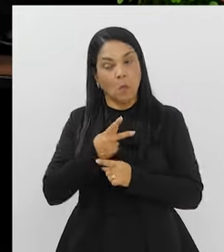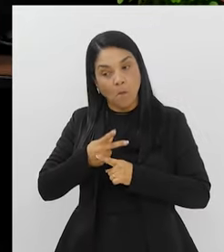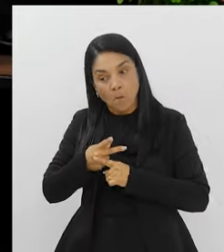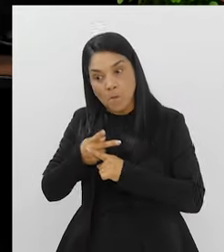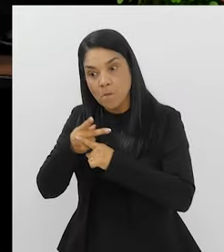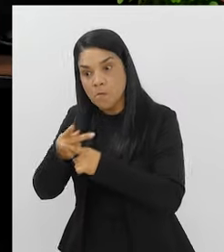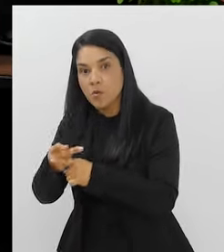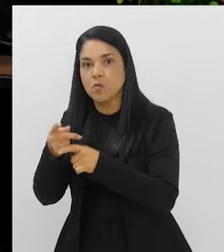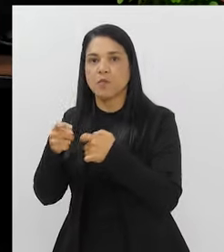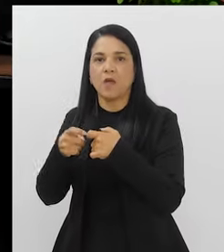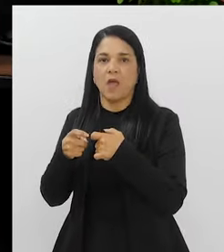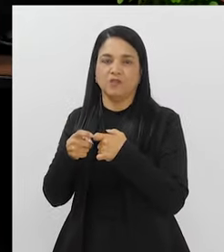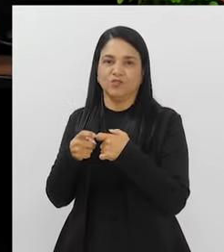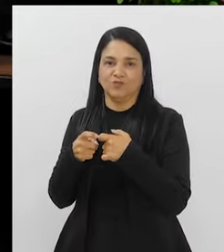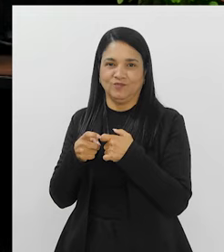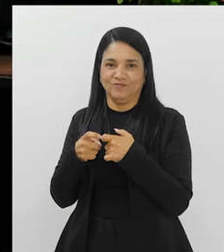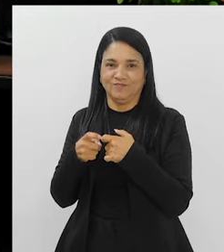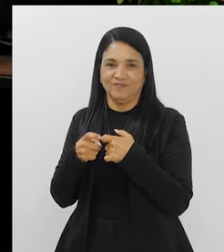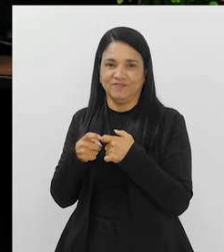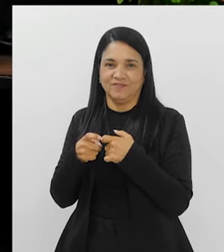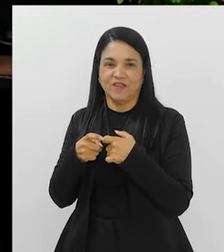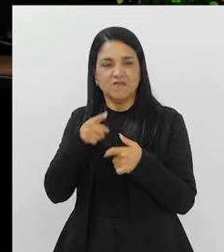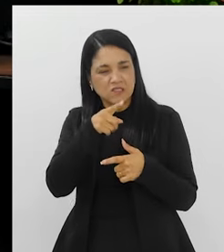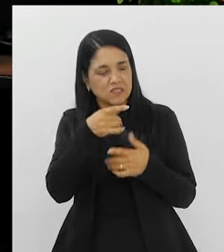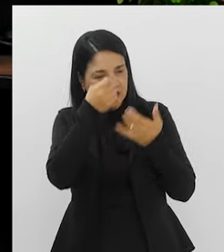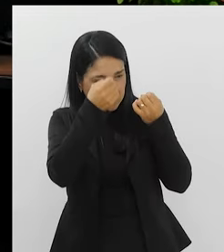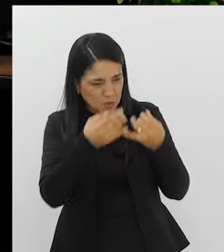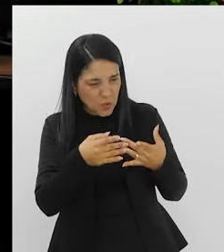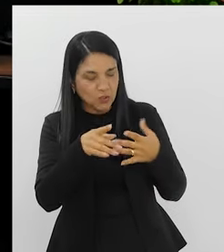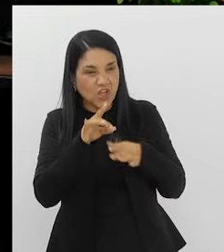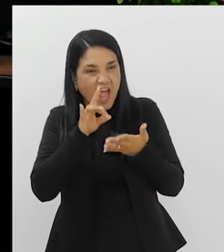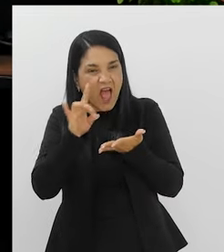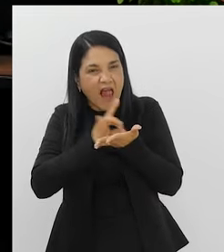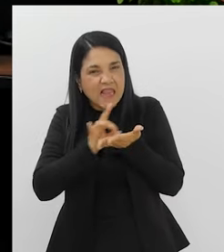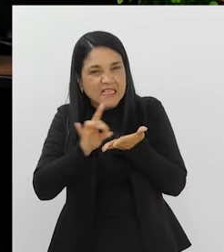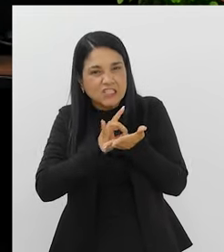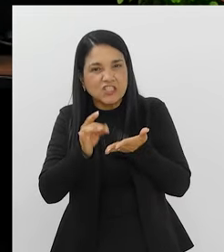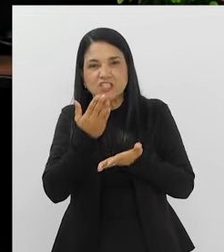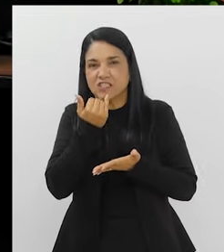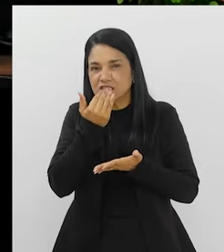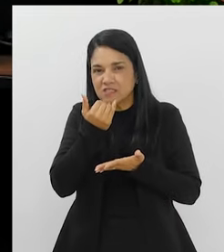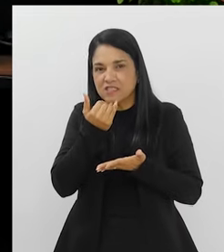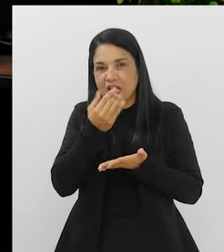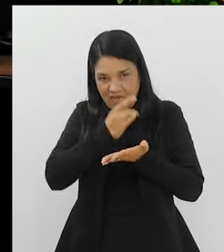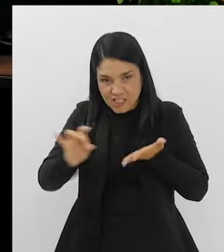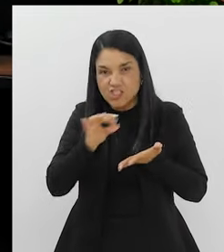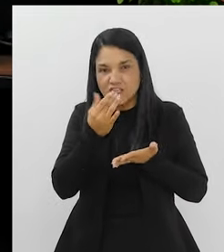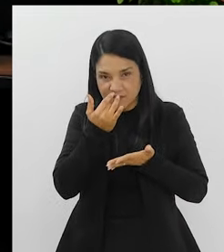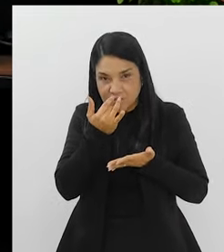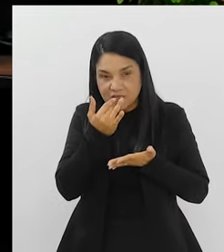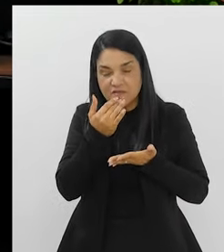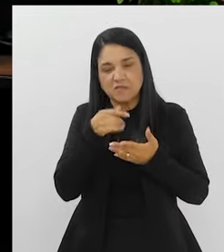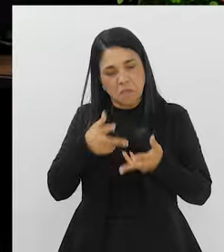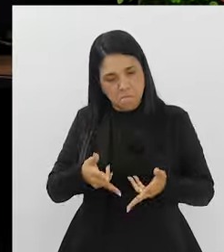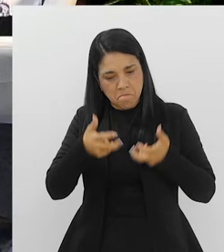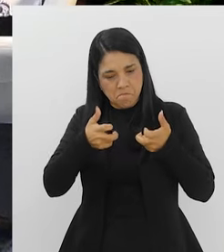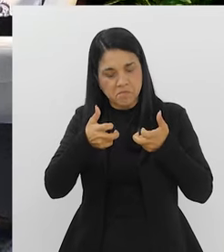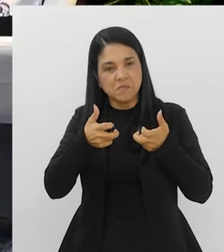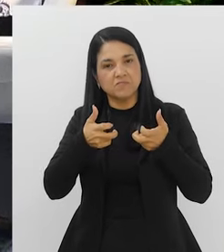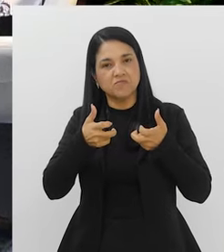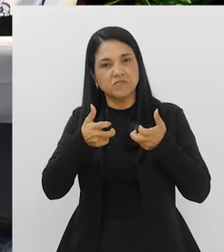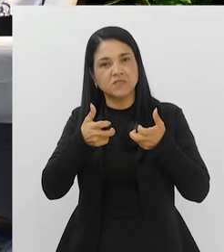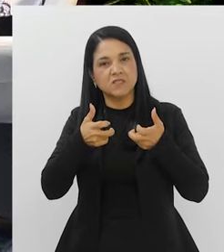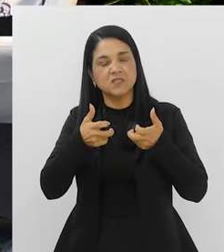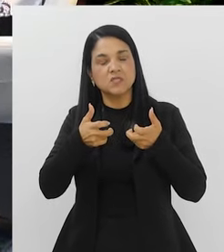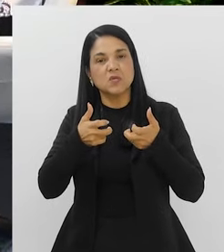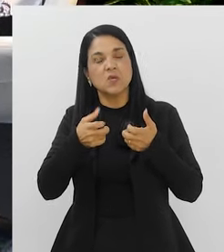Procura ajuda de outra forma. Agora você falou de muita alergia alimentar, a gente vem notando que cada vez mais pessoas